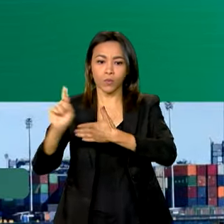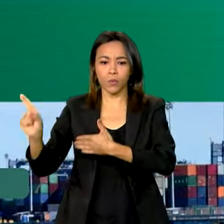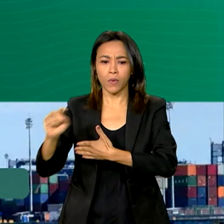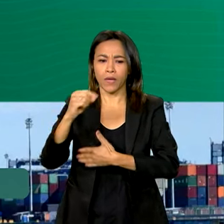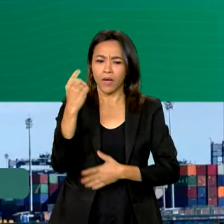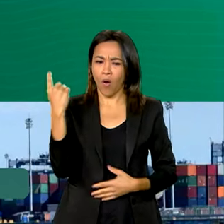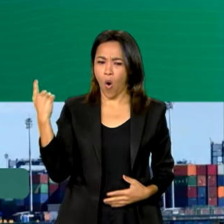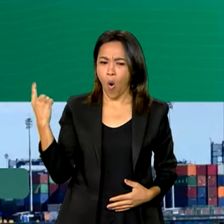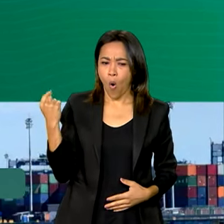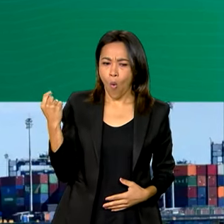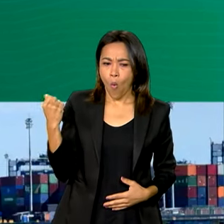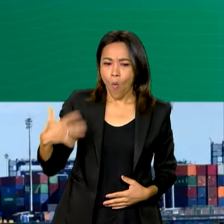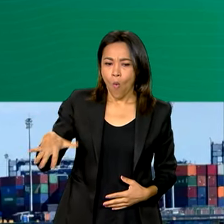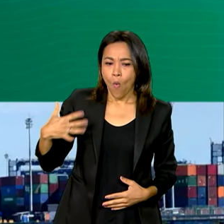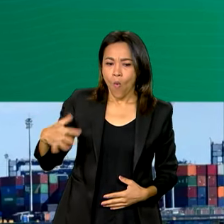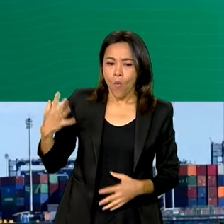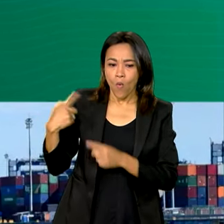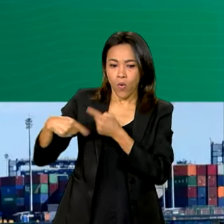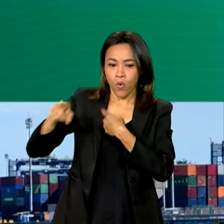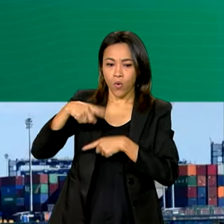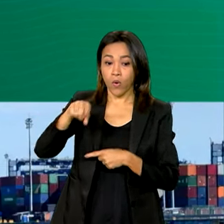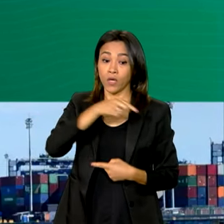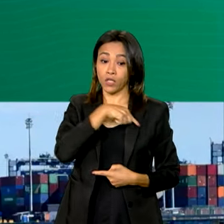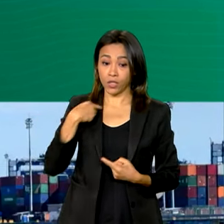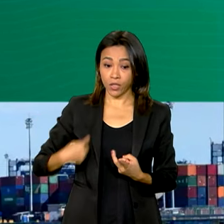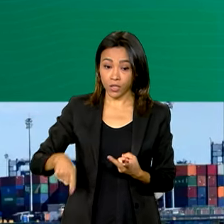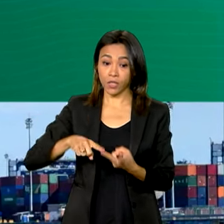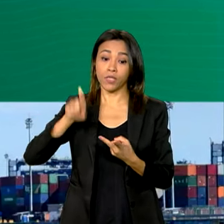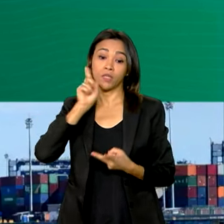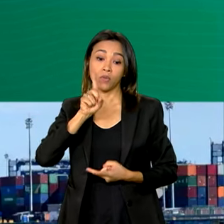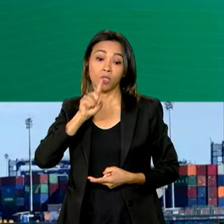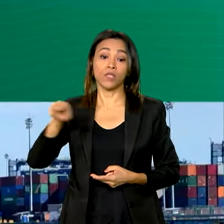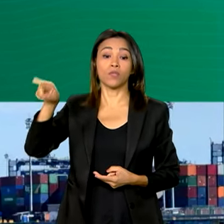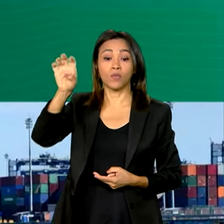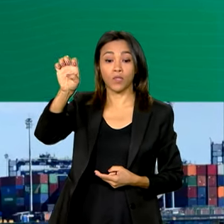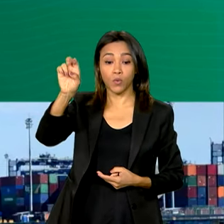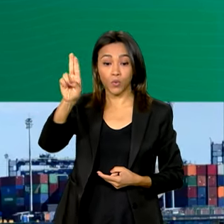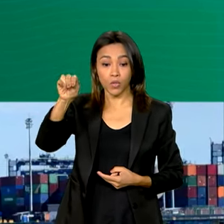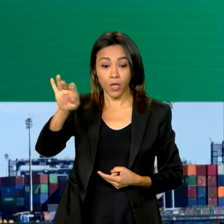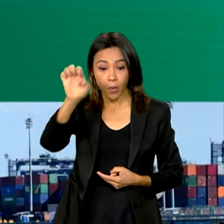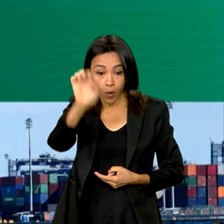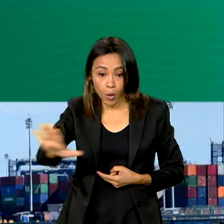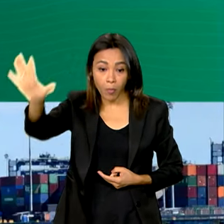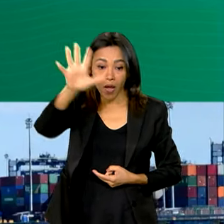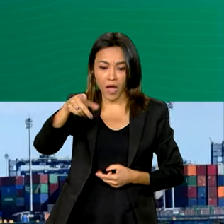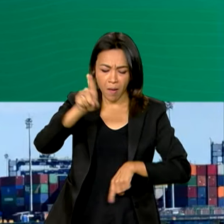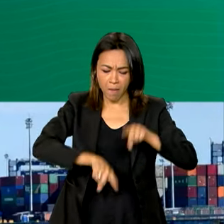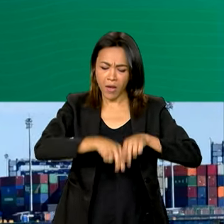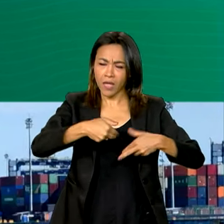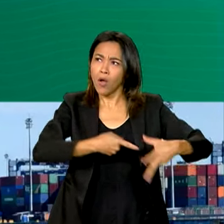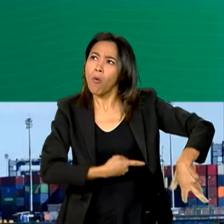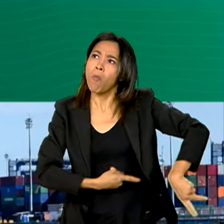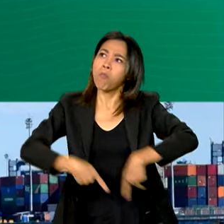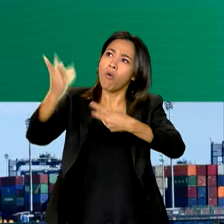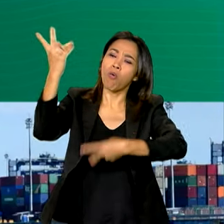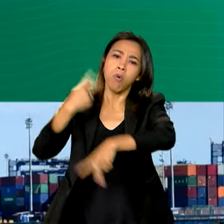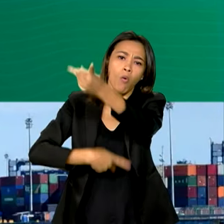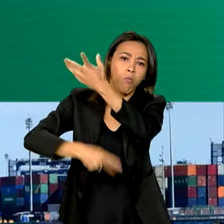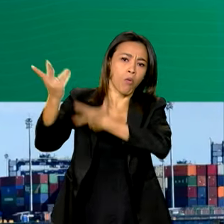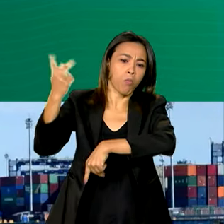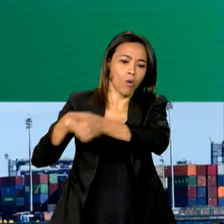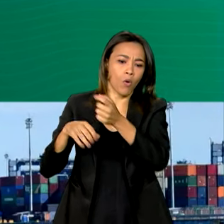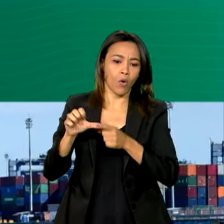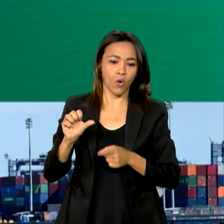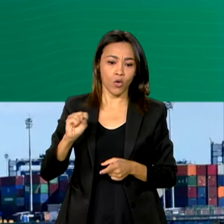trilhões de dólares. China, União Europeia e Estados Unidos foram os principais destinos de exportação de produtos como